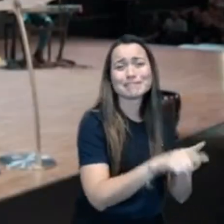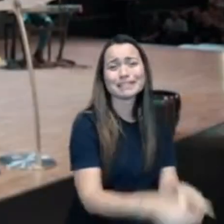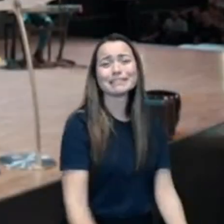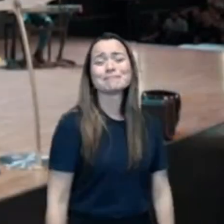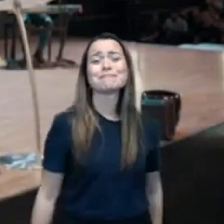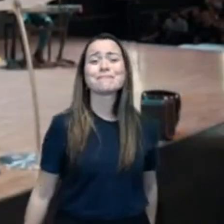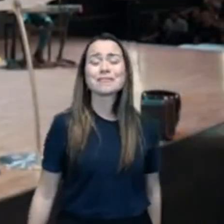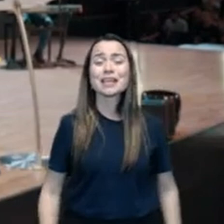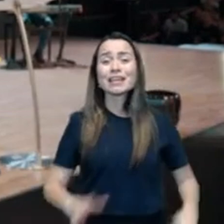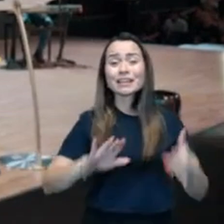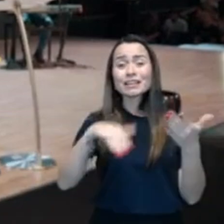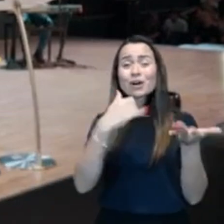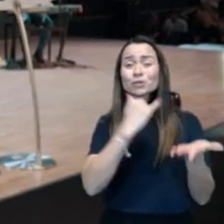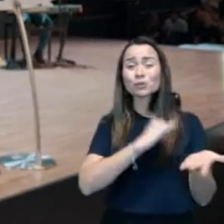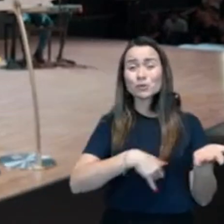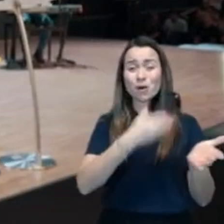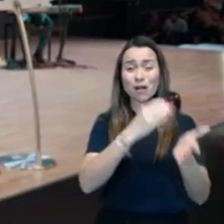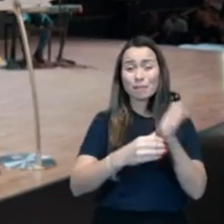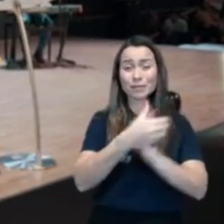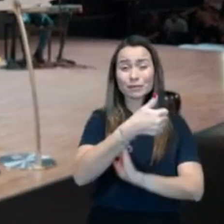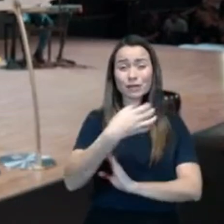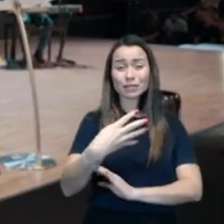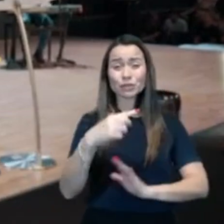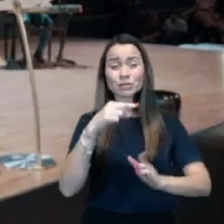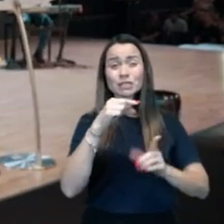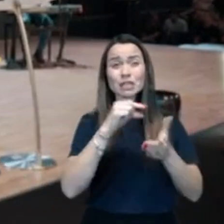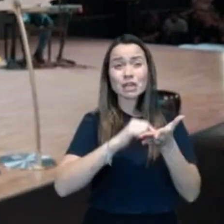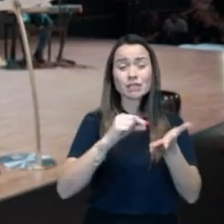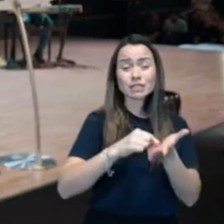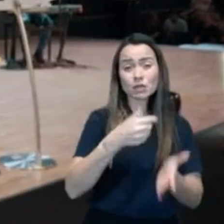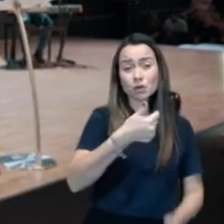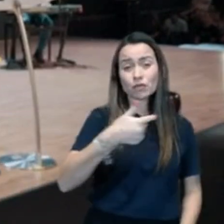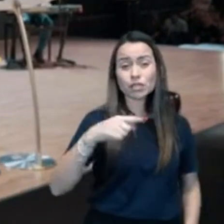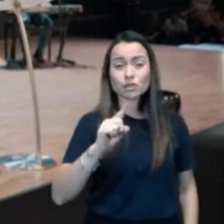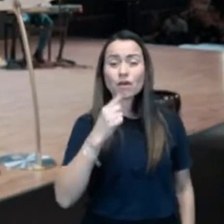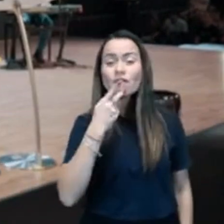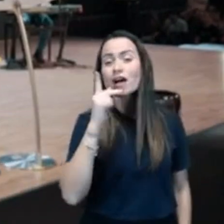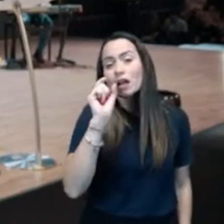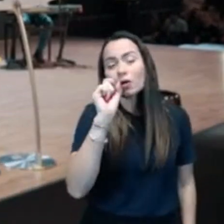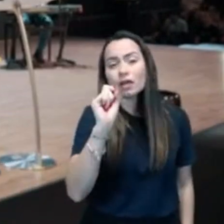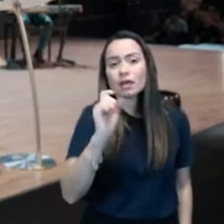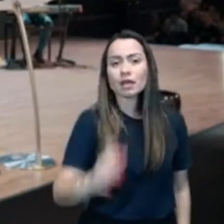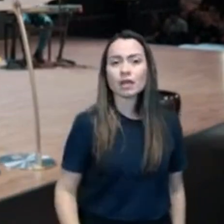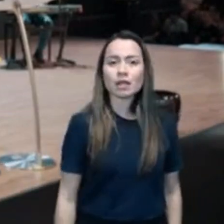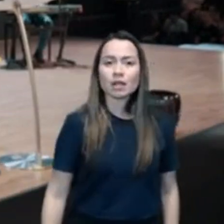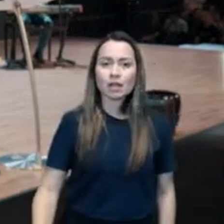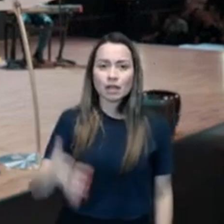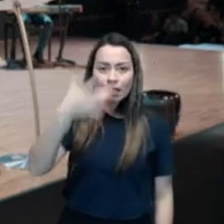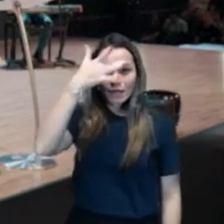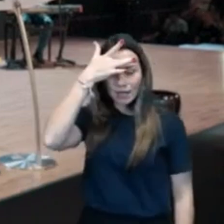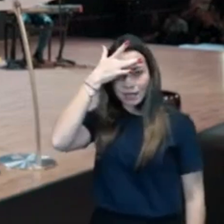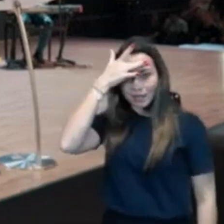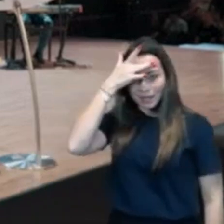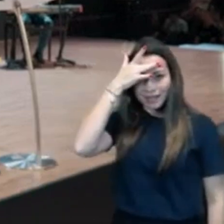evangelho, capítulo 14, versículo 21, Quem tem os meus mandamentos e obedece, esse é o que me ama.